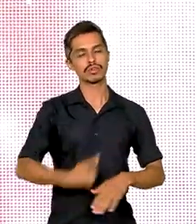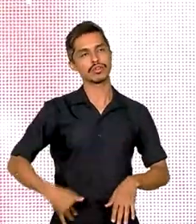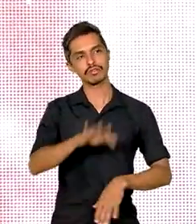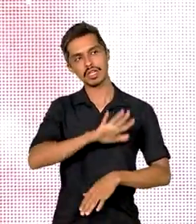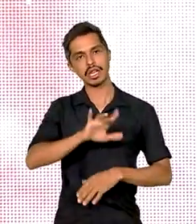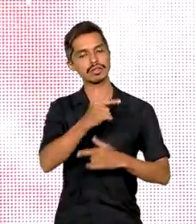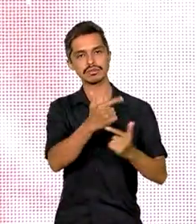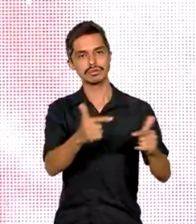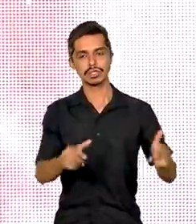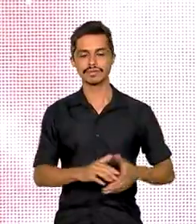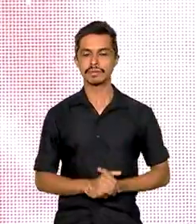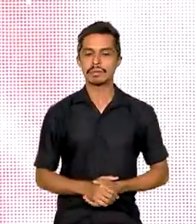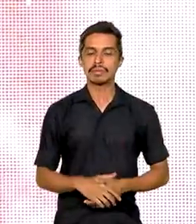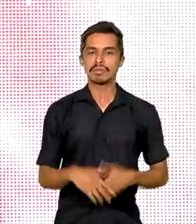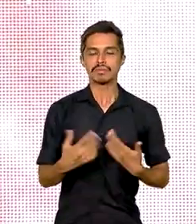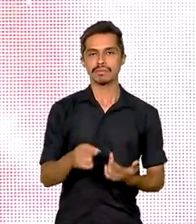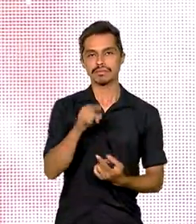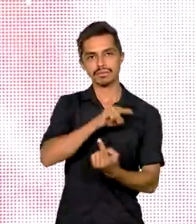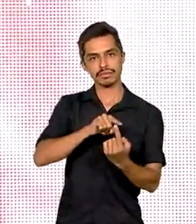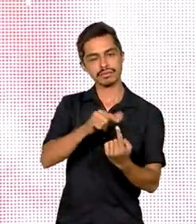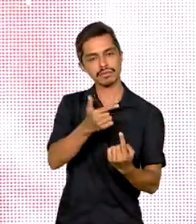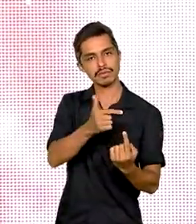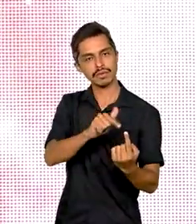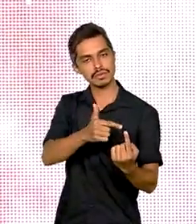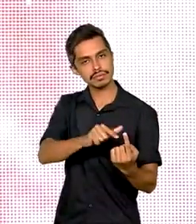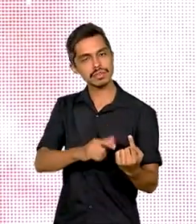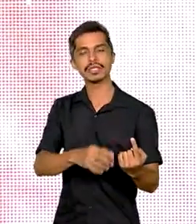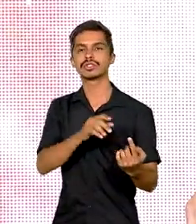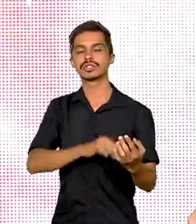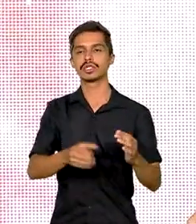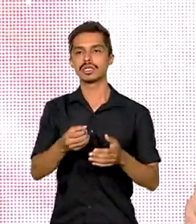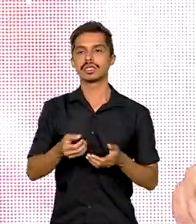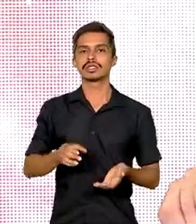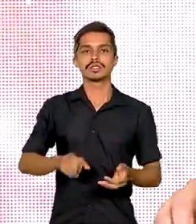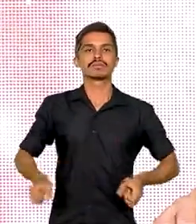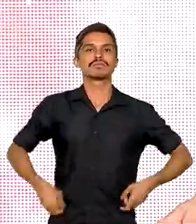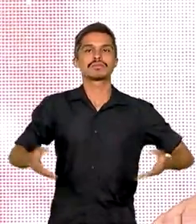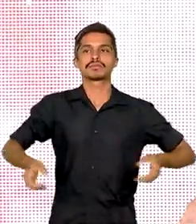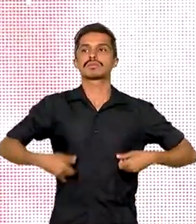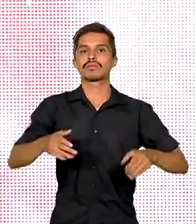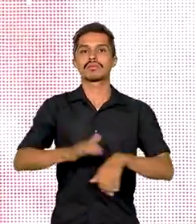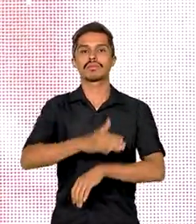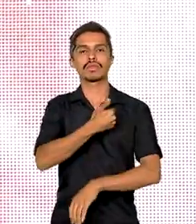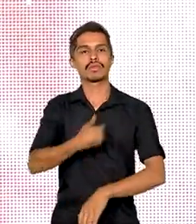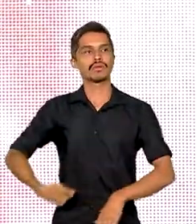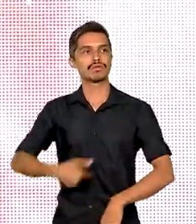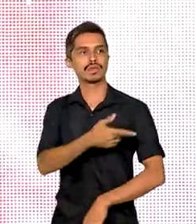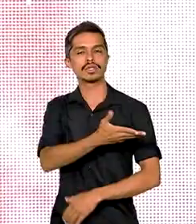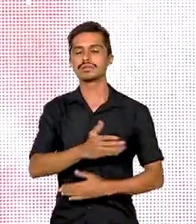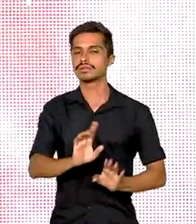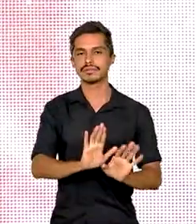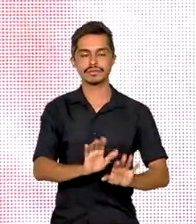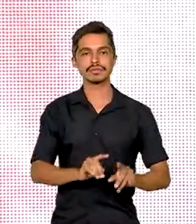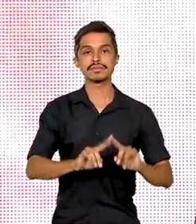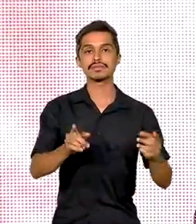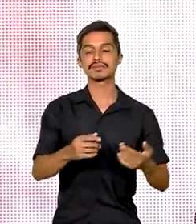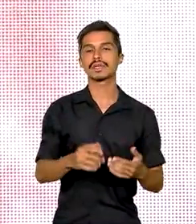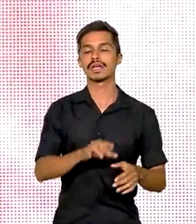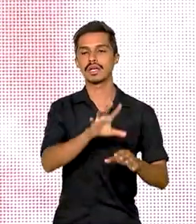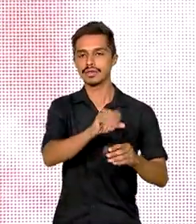um objetivo e não fará aumento de despesa pública. Ao contrário, ele transformará isso em atividade